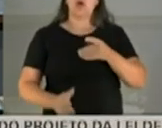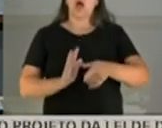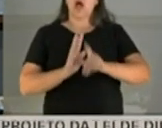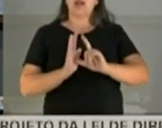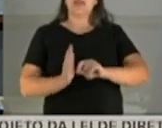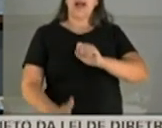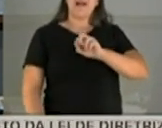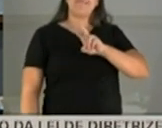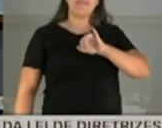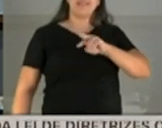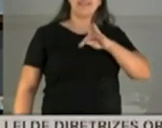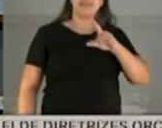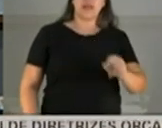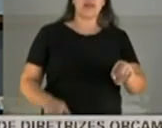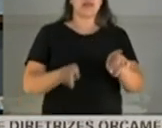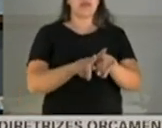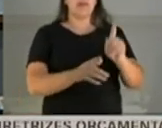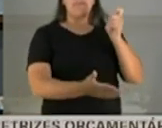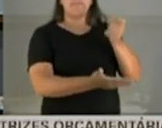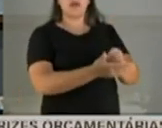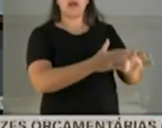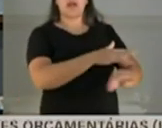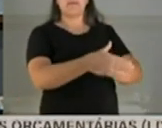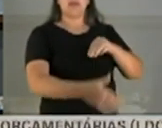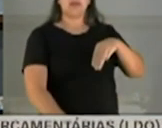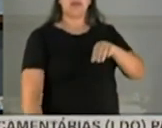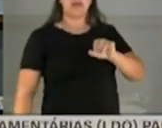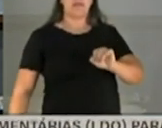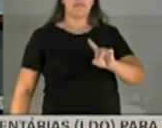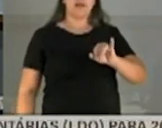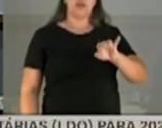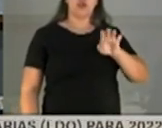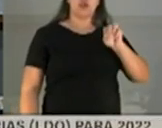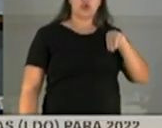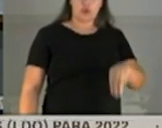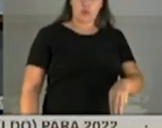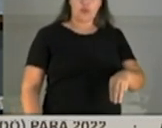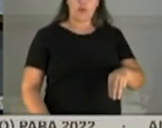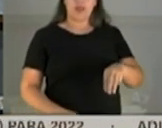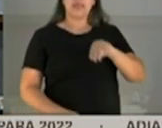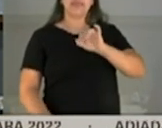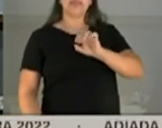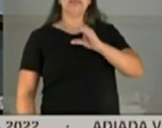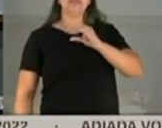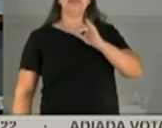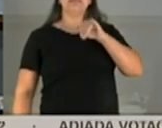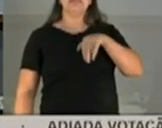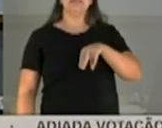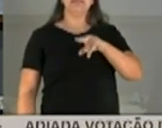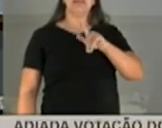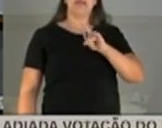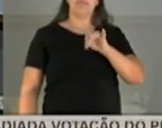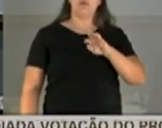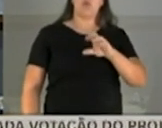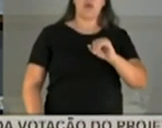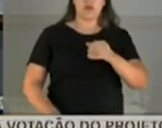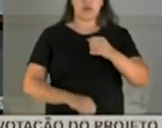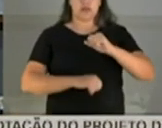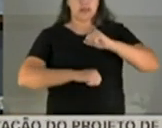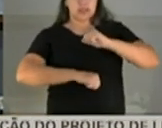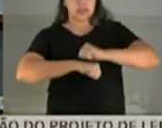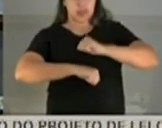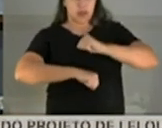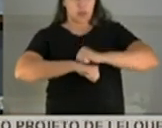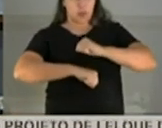com relação ao pagamento à Madison, em Singapura, no paraíso fiscal. Isso não é erro,